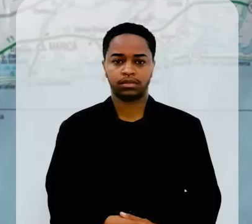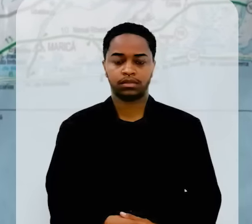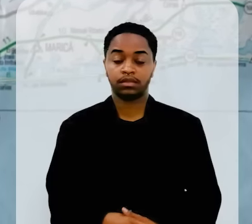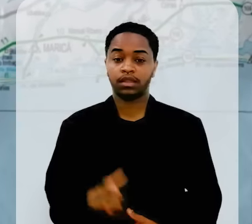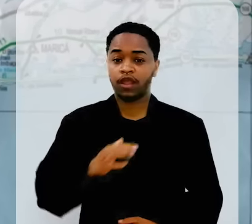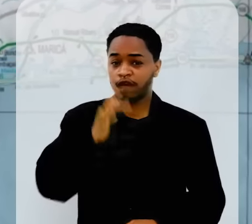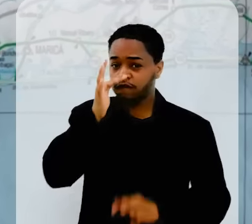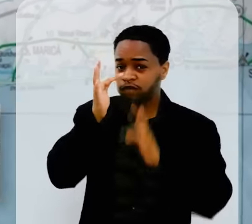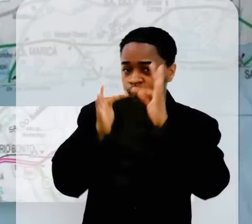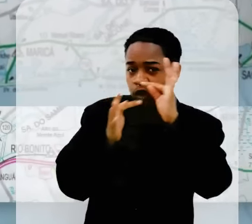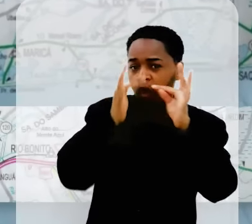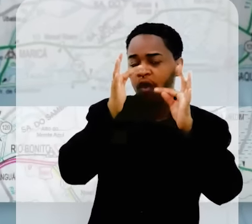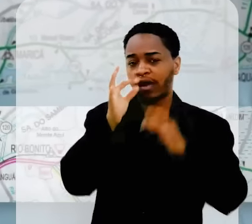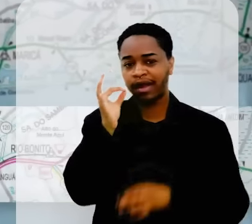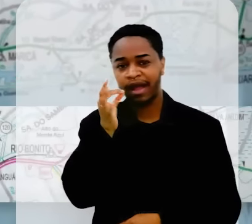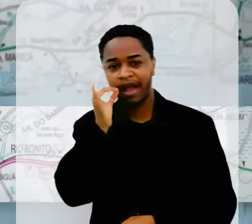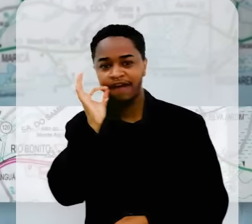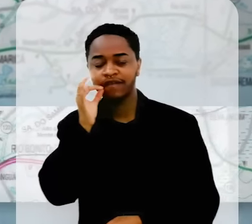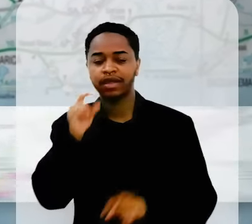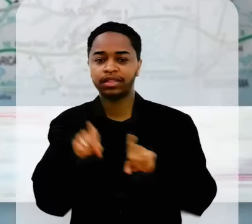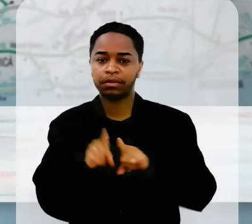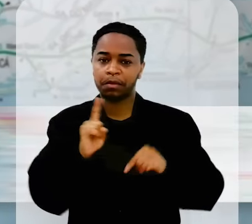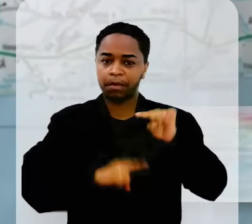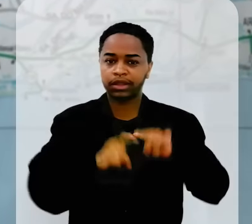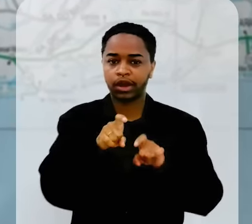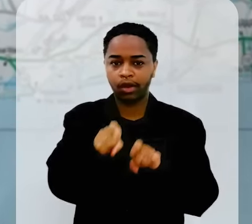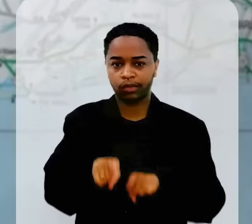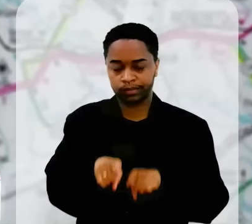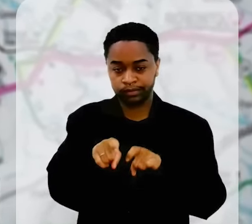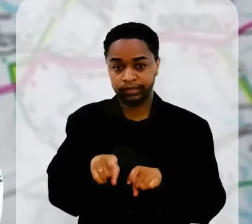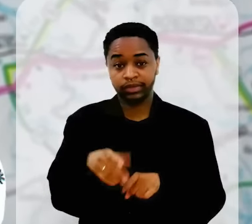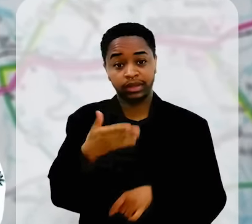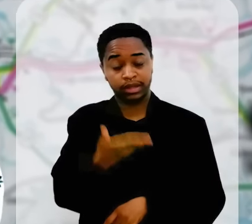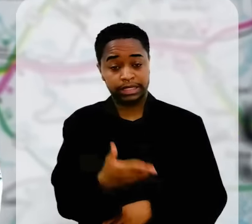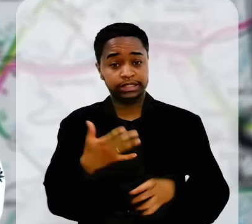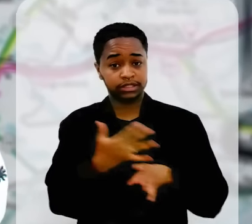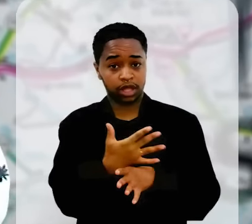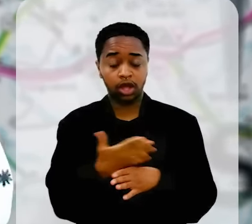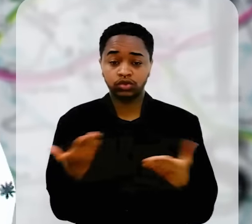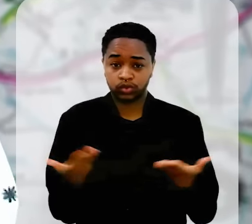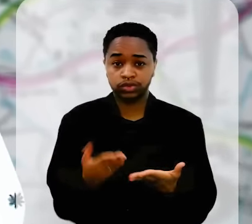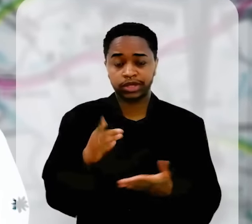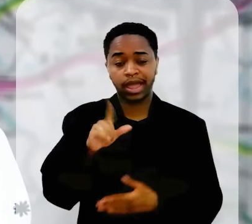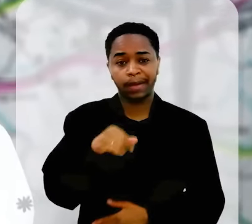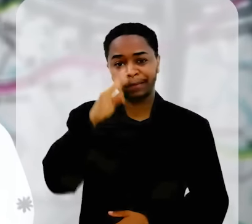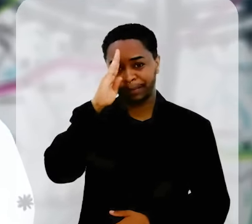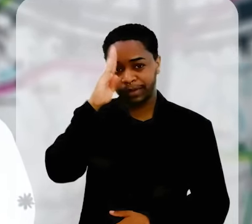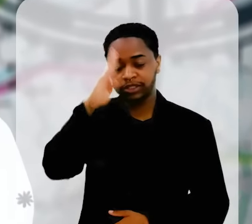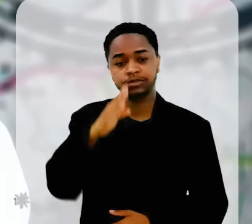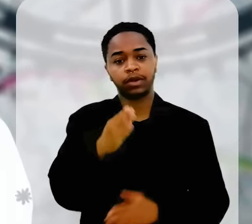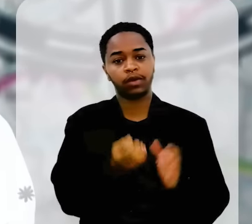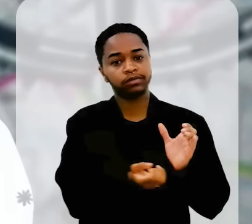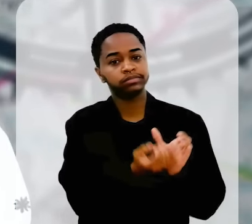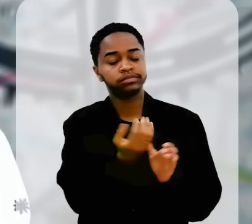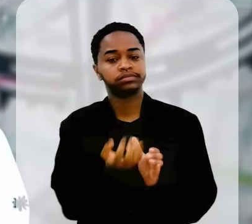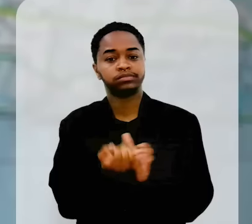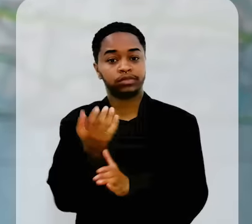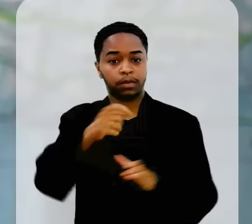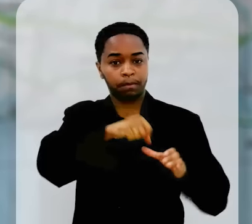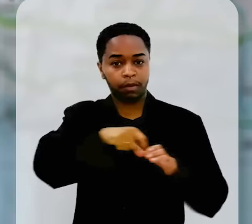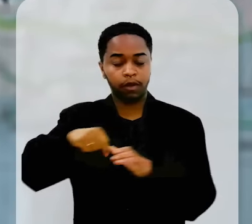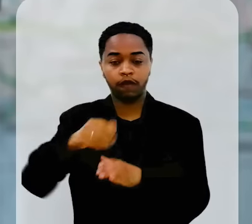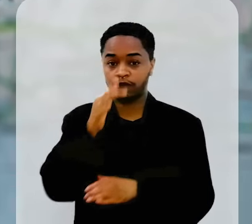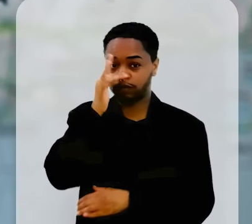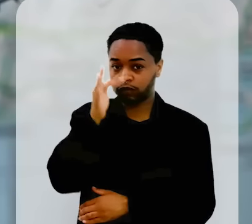Muitas rosas, muito café e produtos agropecuários. Bom Jardim é hoje um dos maiores produtores de flores de corte,